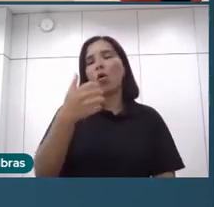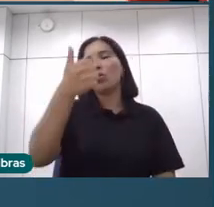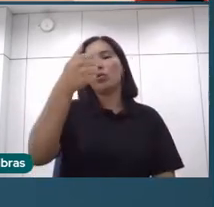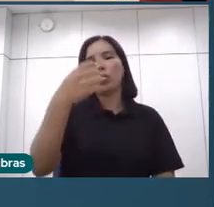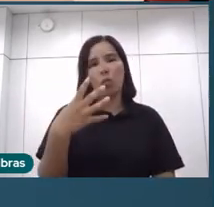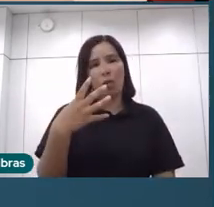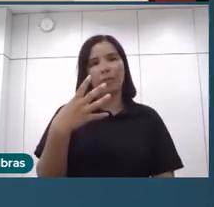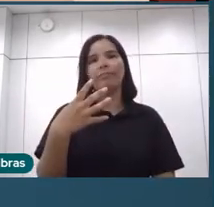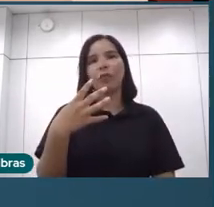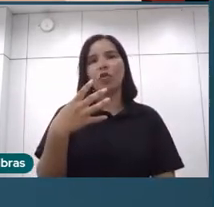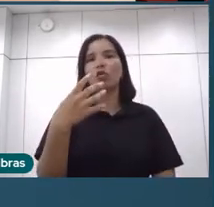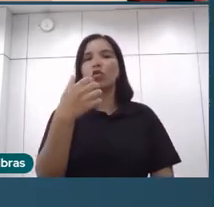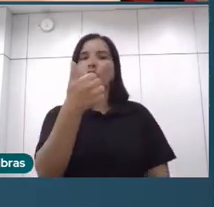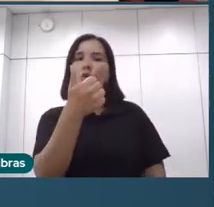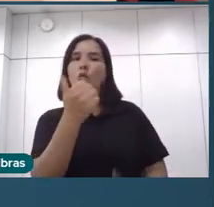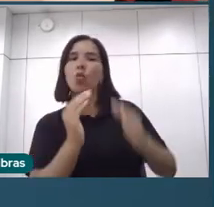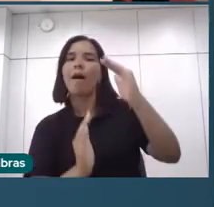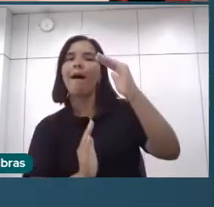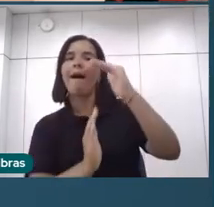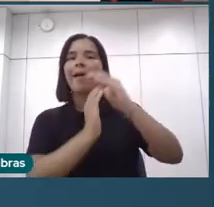para... 1 ao 14, né?